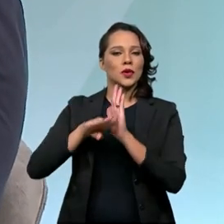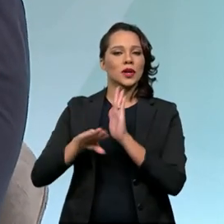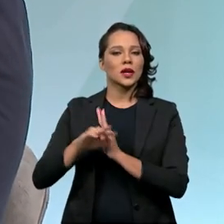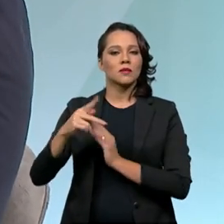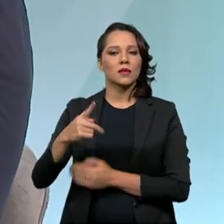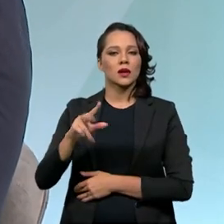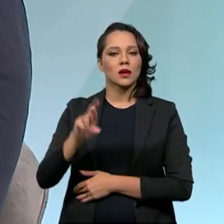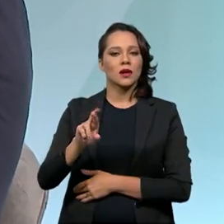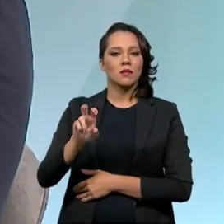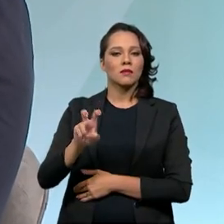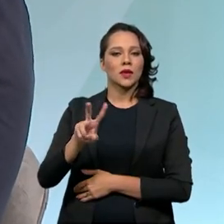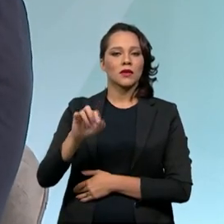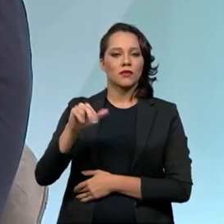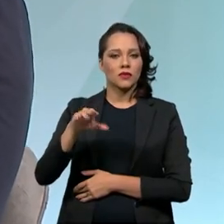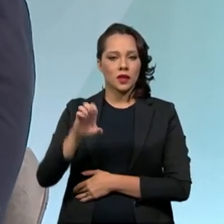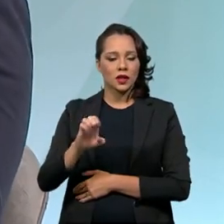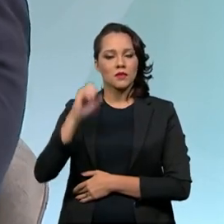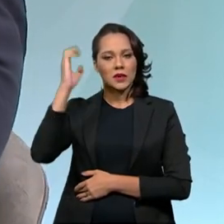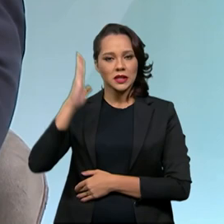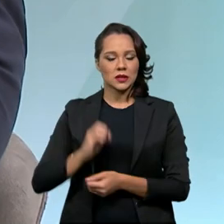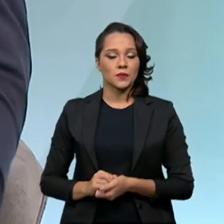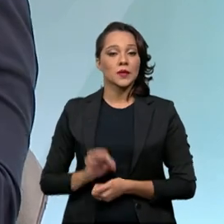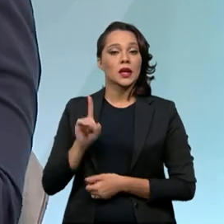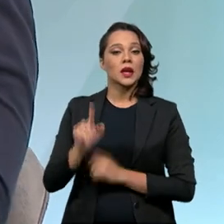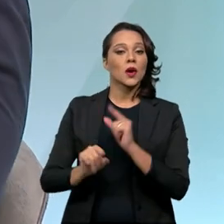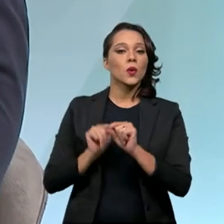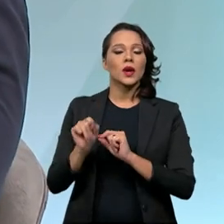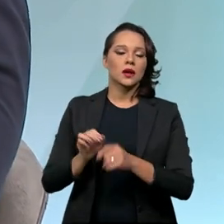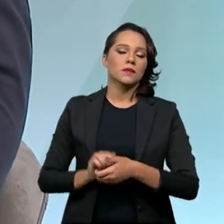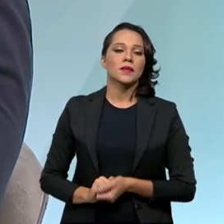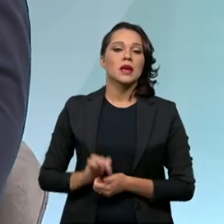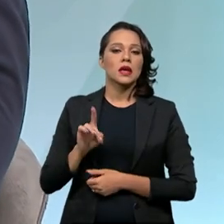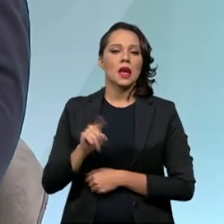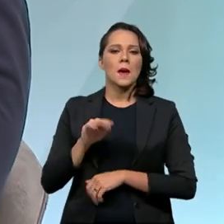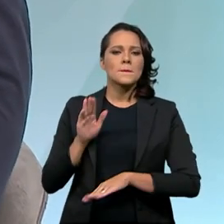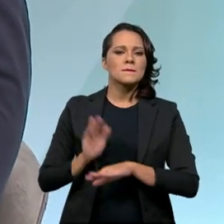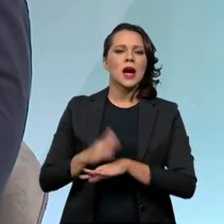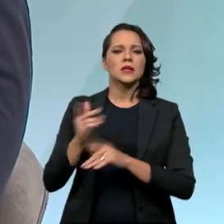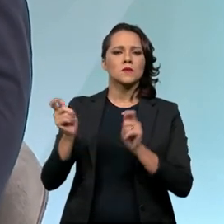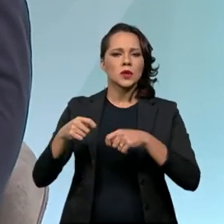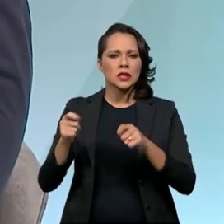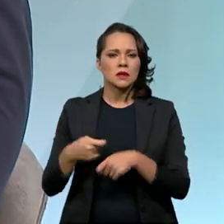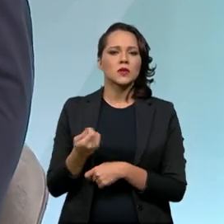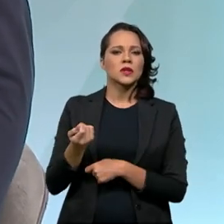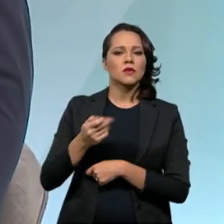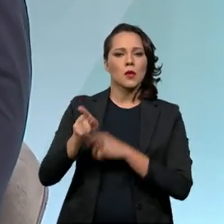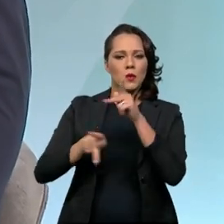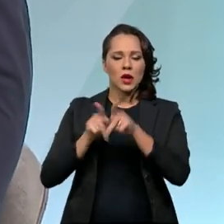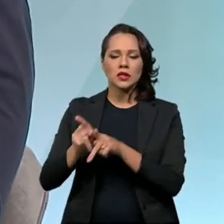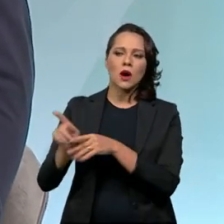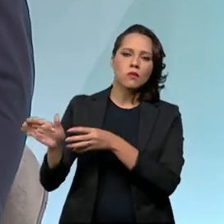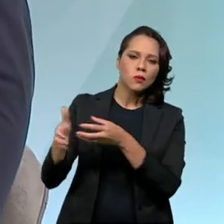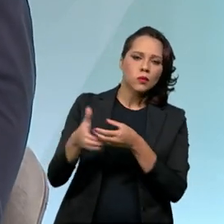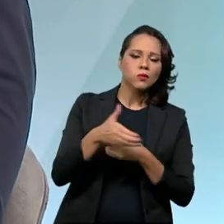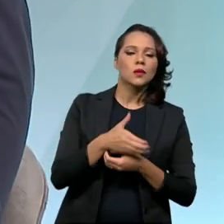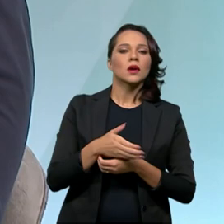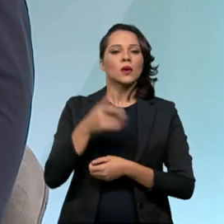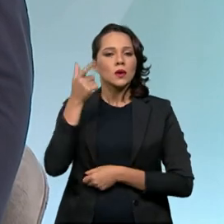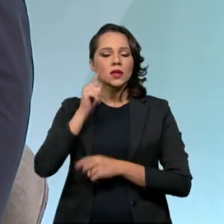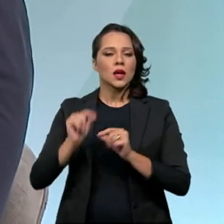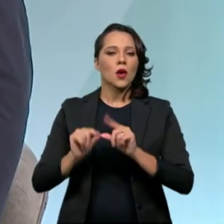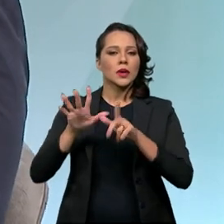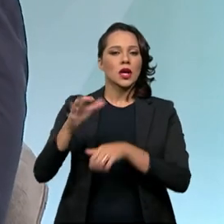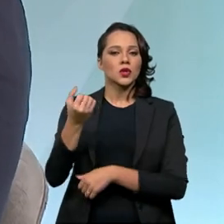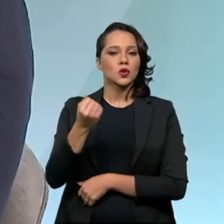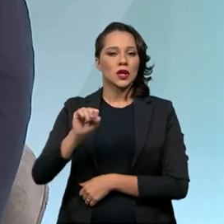E ele é baseado em captação, ou seja, englobar o máximo possível da população e, com isso, nós conseguimos aumentar